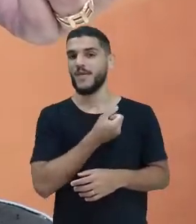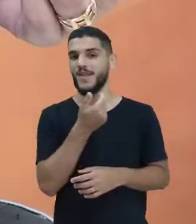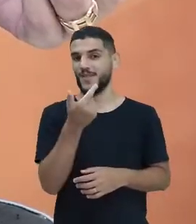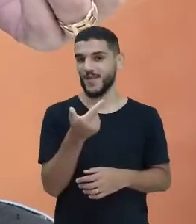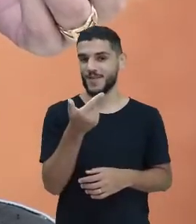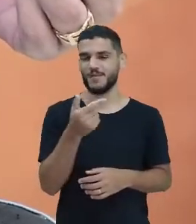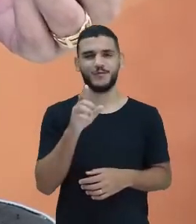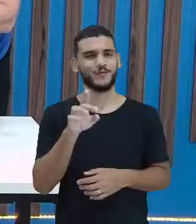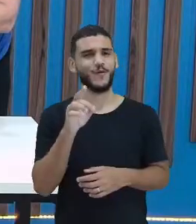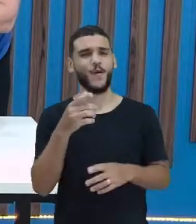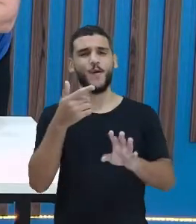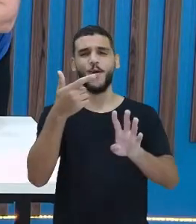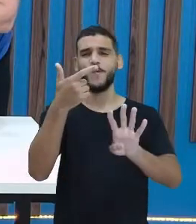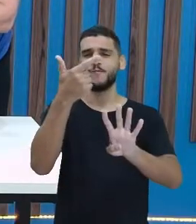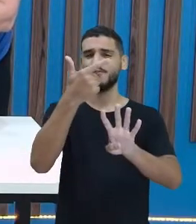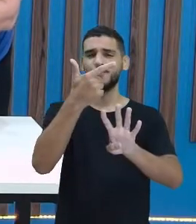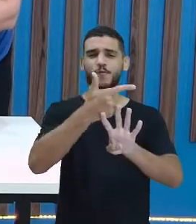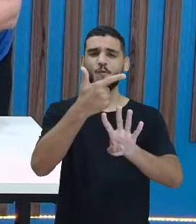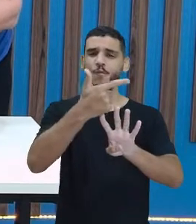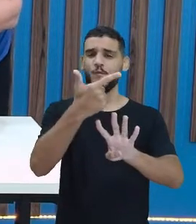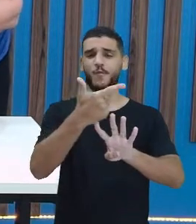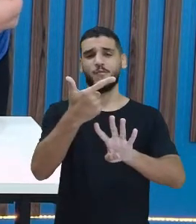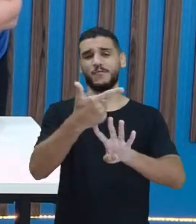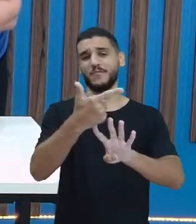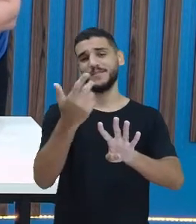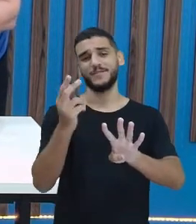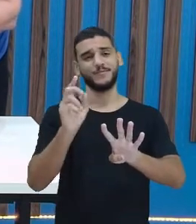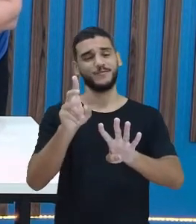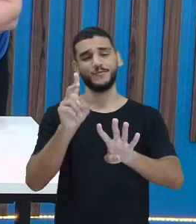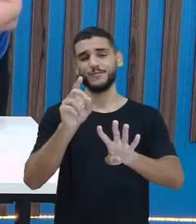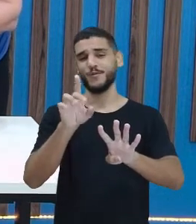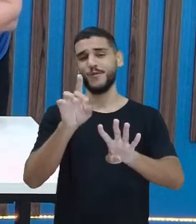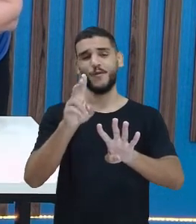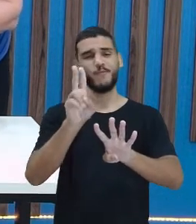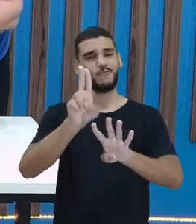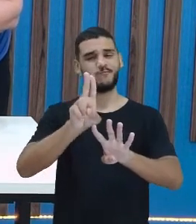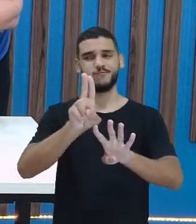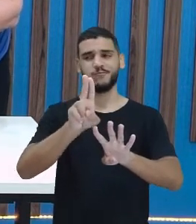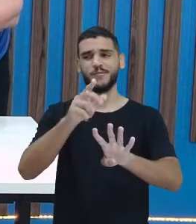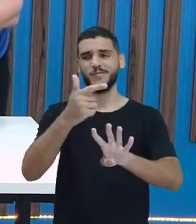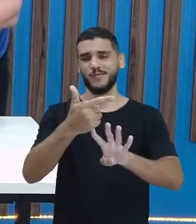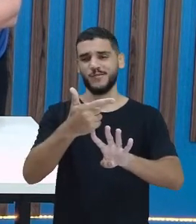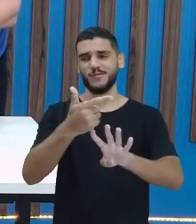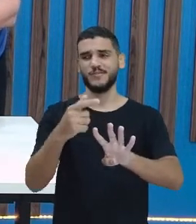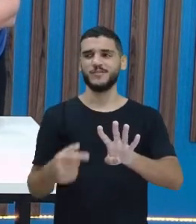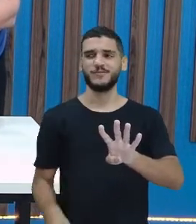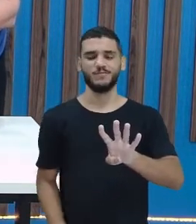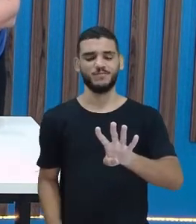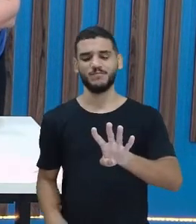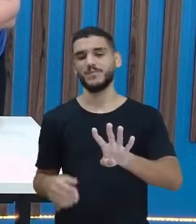unidades. Só duas unidades. E o número que eu tirei é composto de um algarismo, que é o dois. Ela só dois. E eu?